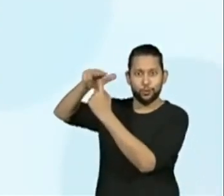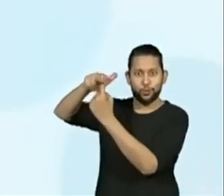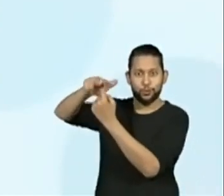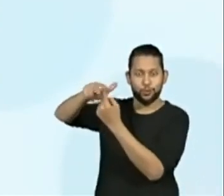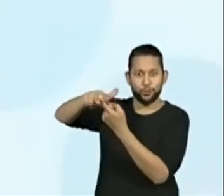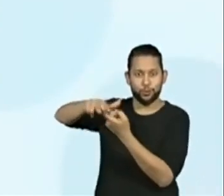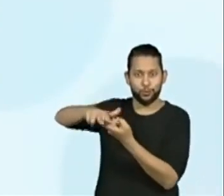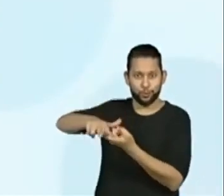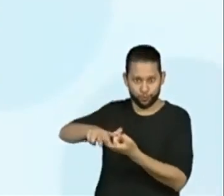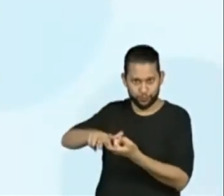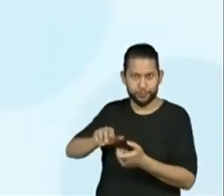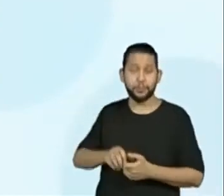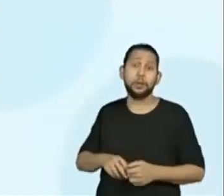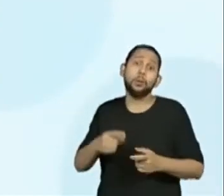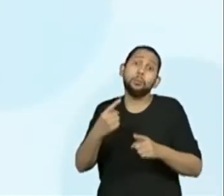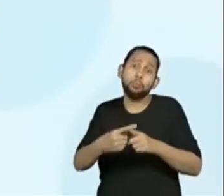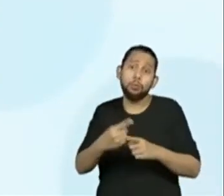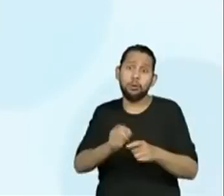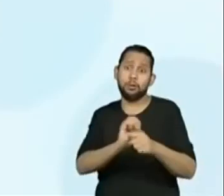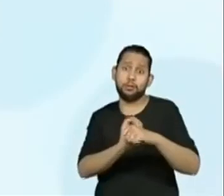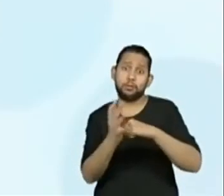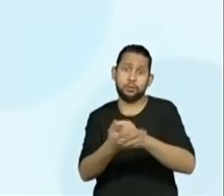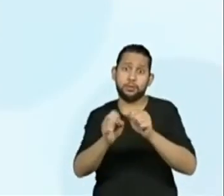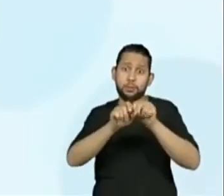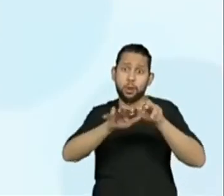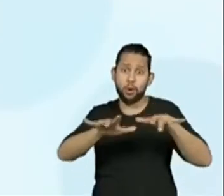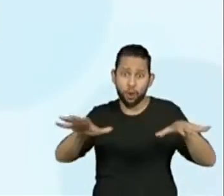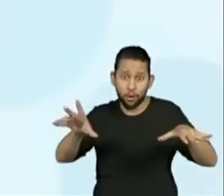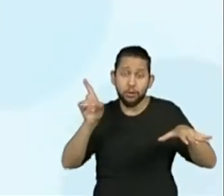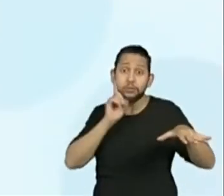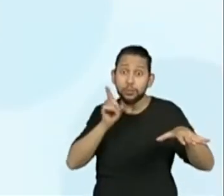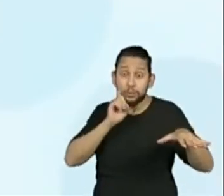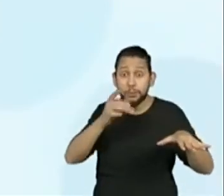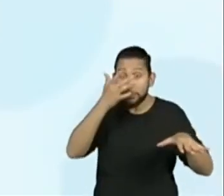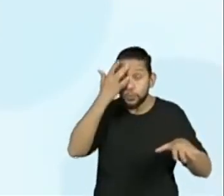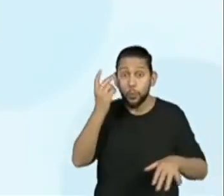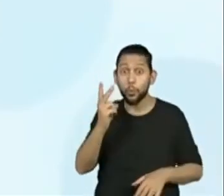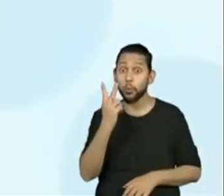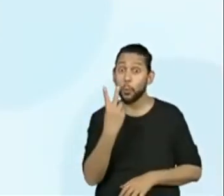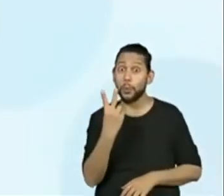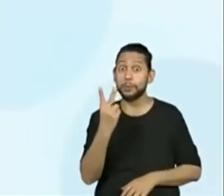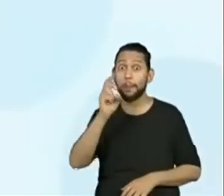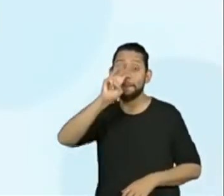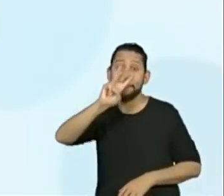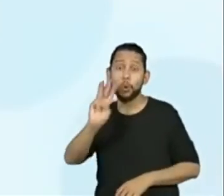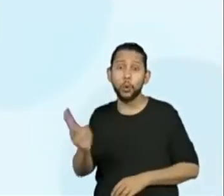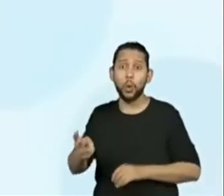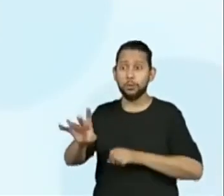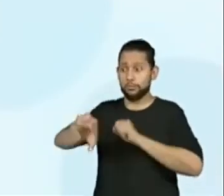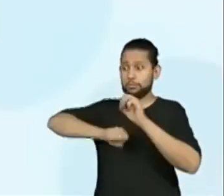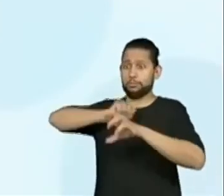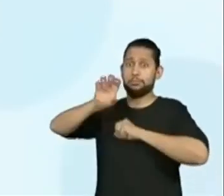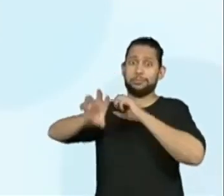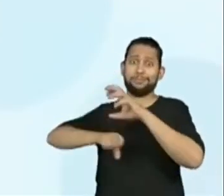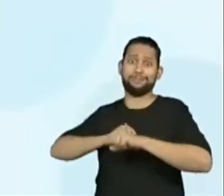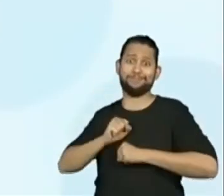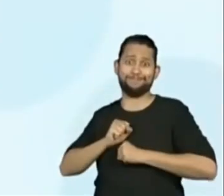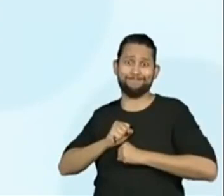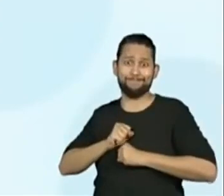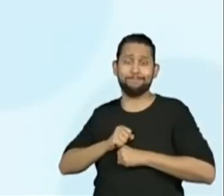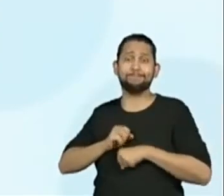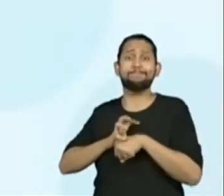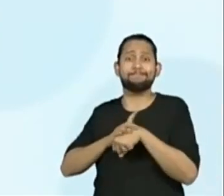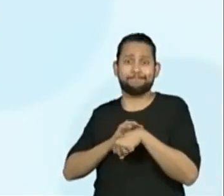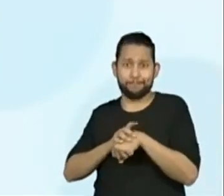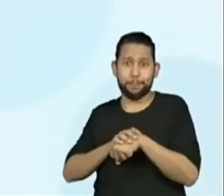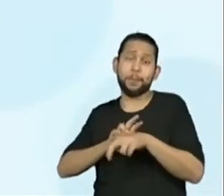pessoas foram contaminadas pelo coronavírus nos Estados Unidos, o que obrigou o país a fechar milhares de estabelecimentos